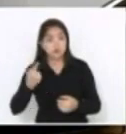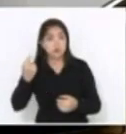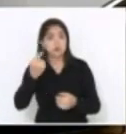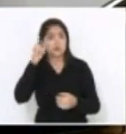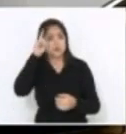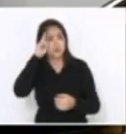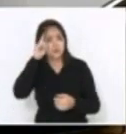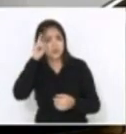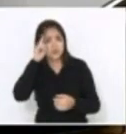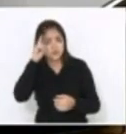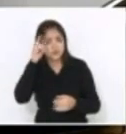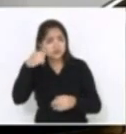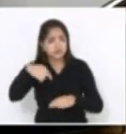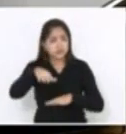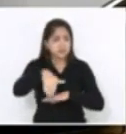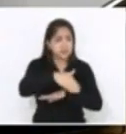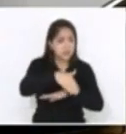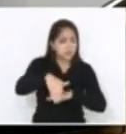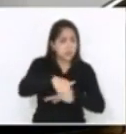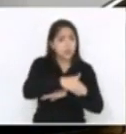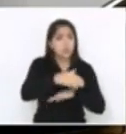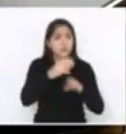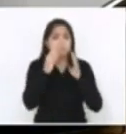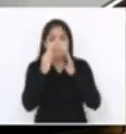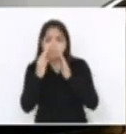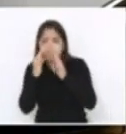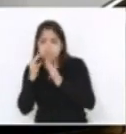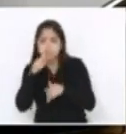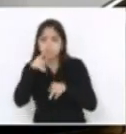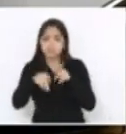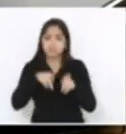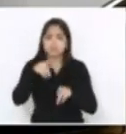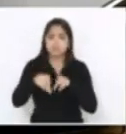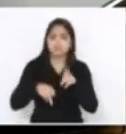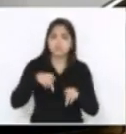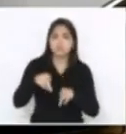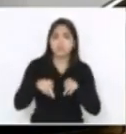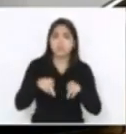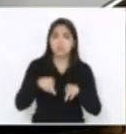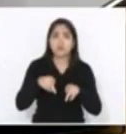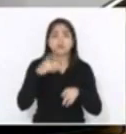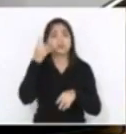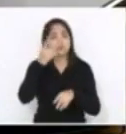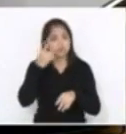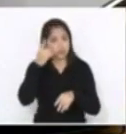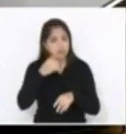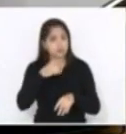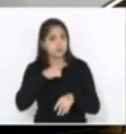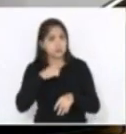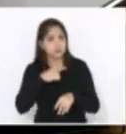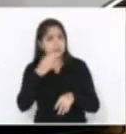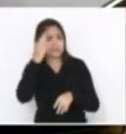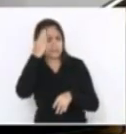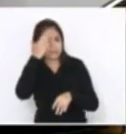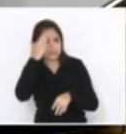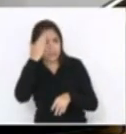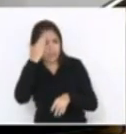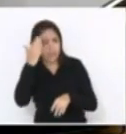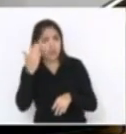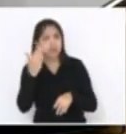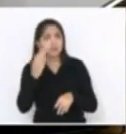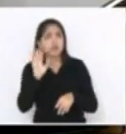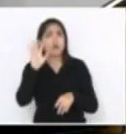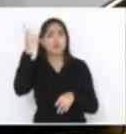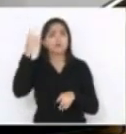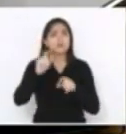nas ruas. O Poder Executivo não está todo dia nas ruas. Os deputados estão. Quem recebe filas e filas e filas de